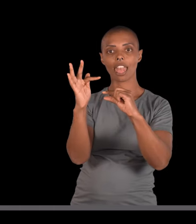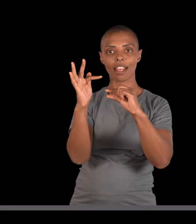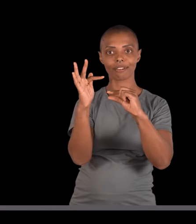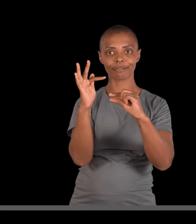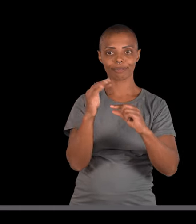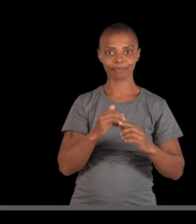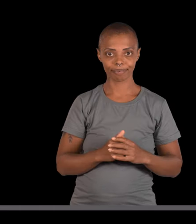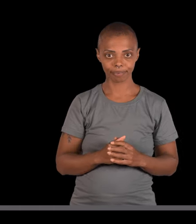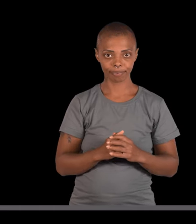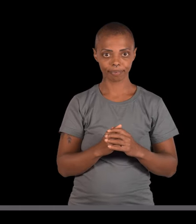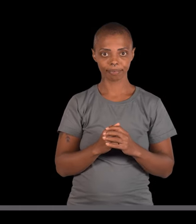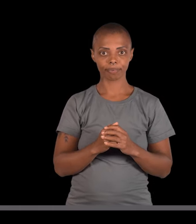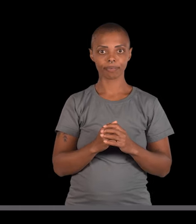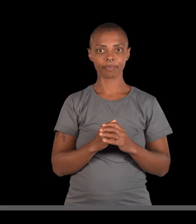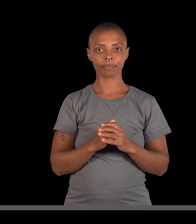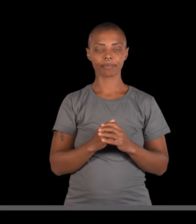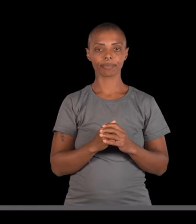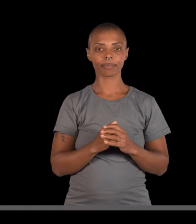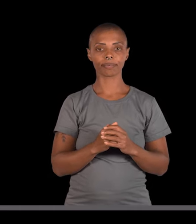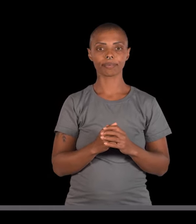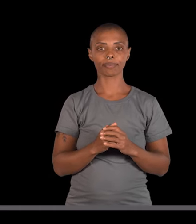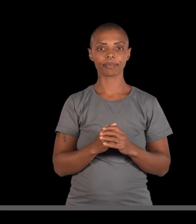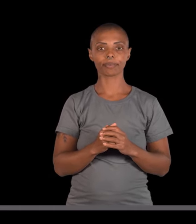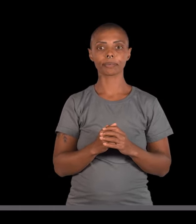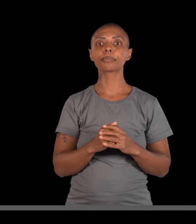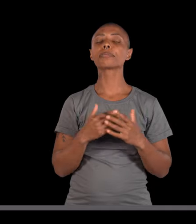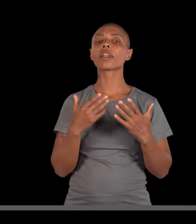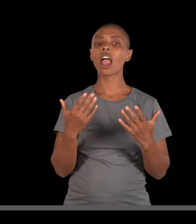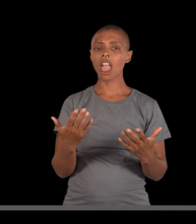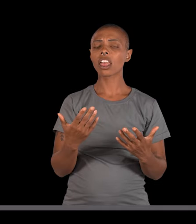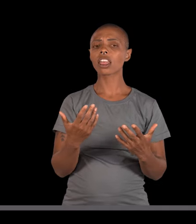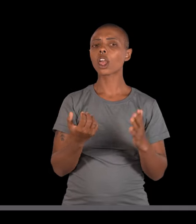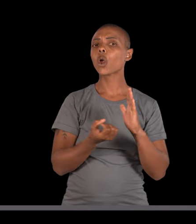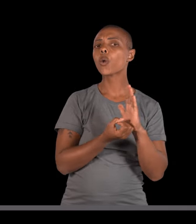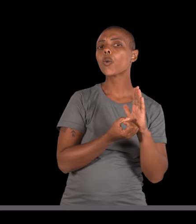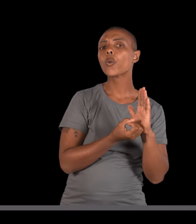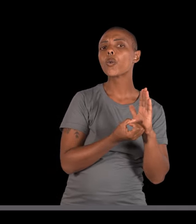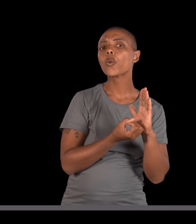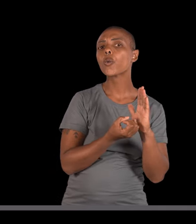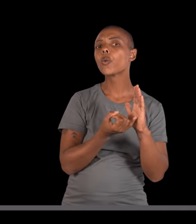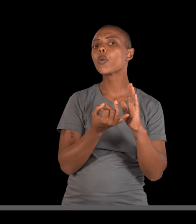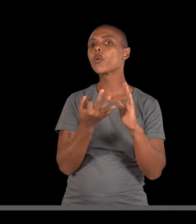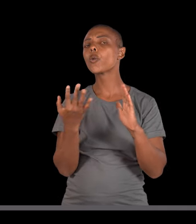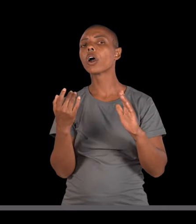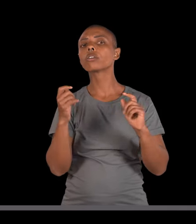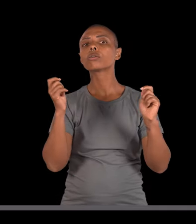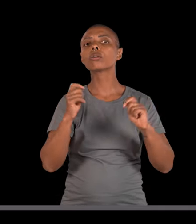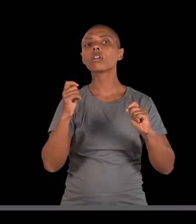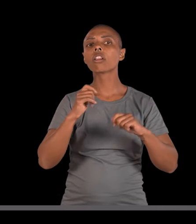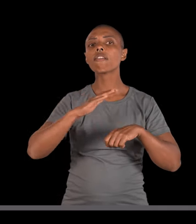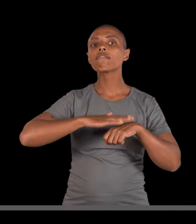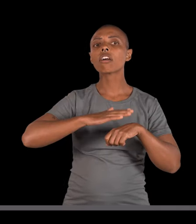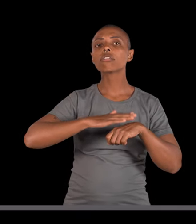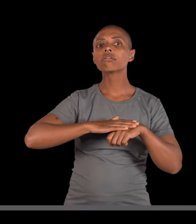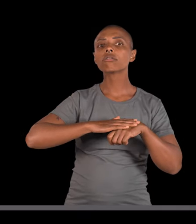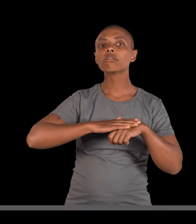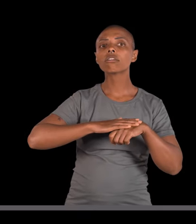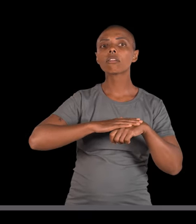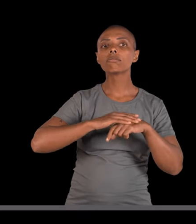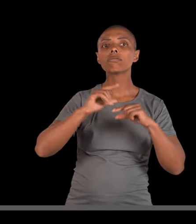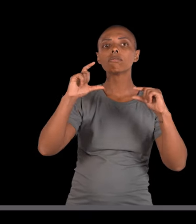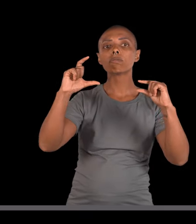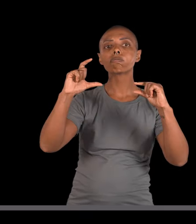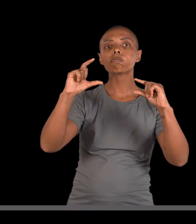Fzinho, Fzinho. Para isso aqui, quantos gametas diferentes o cara vai